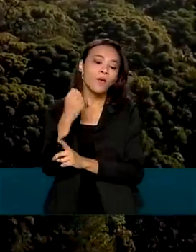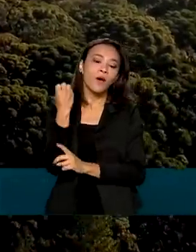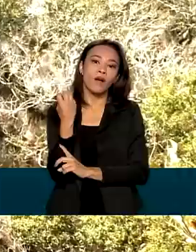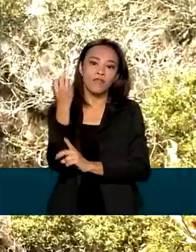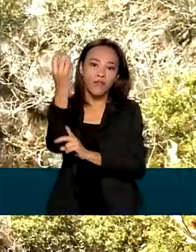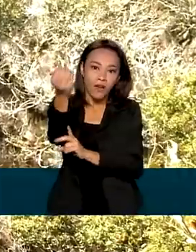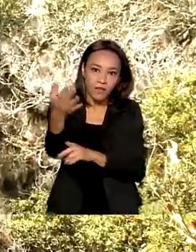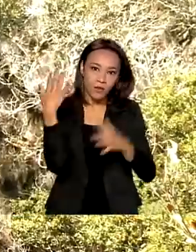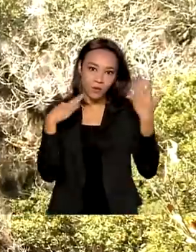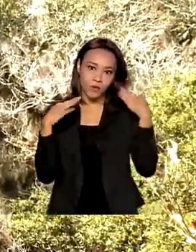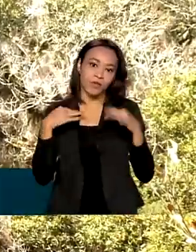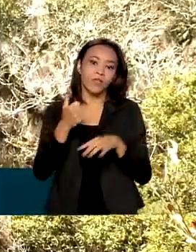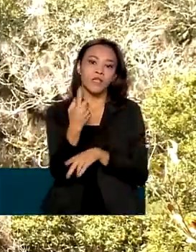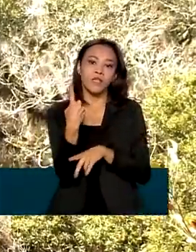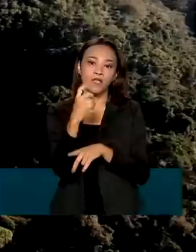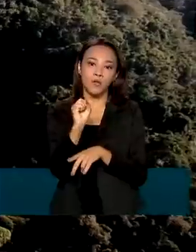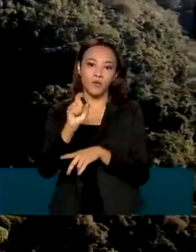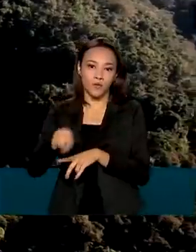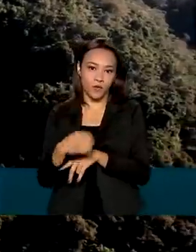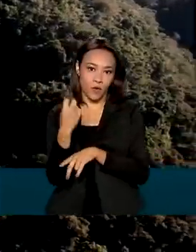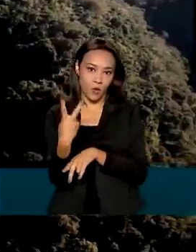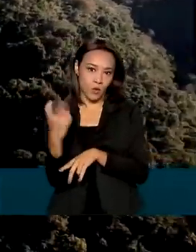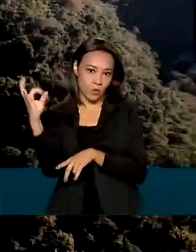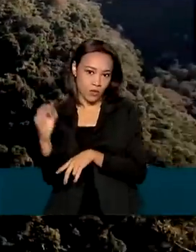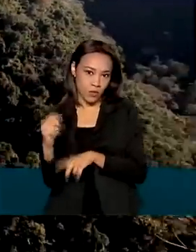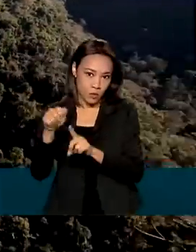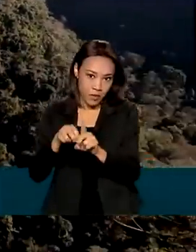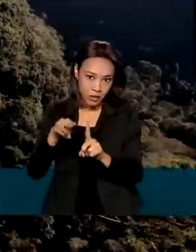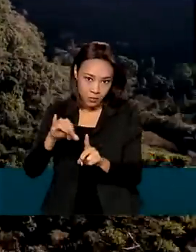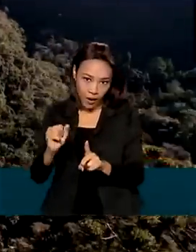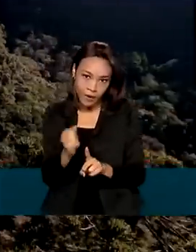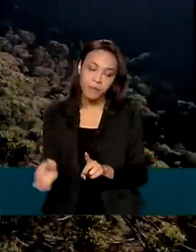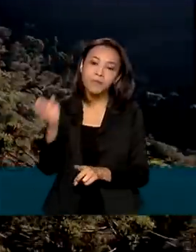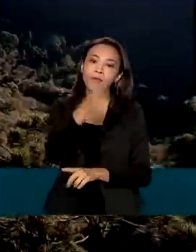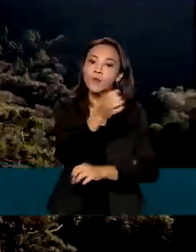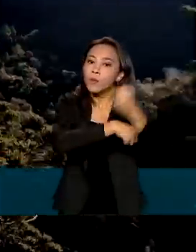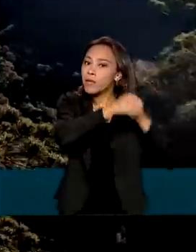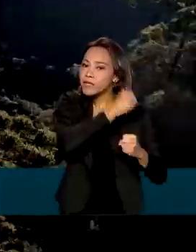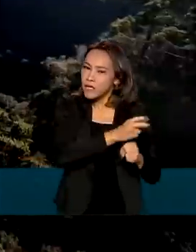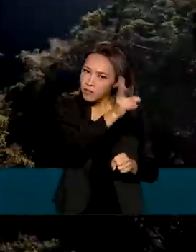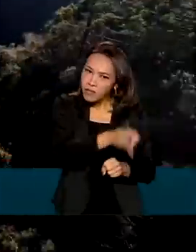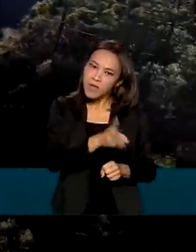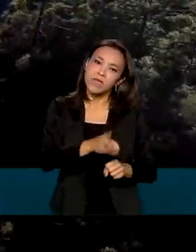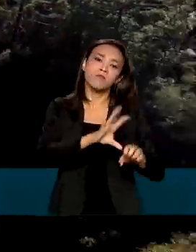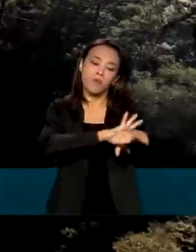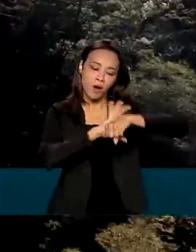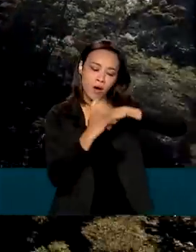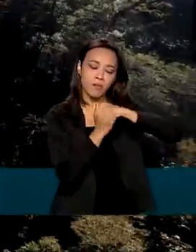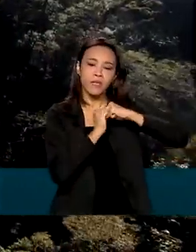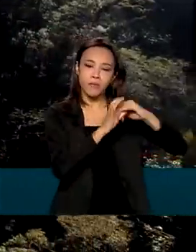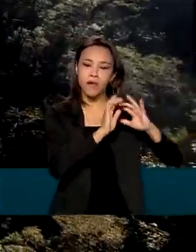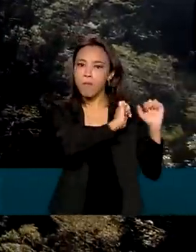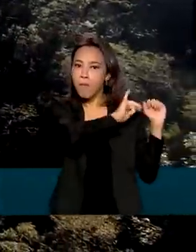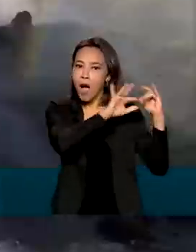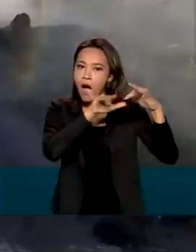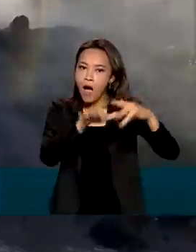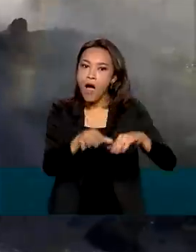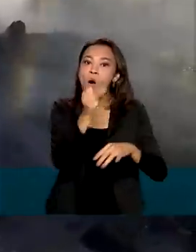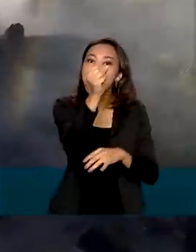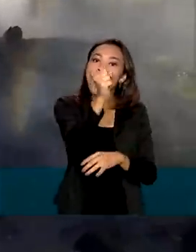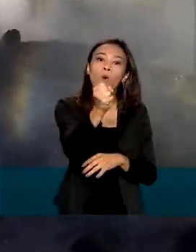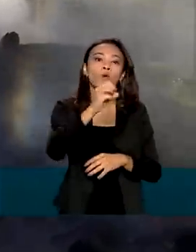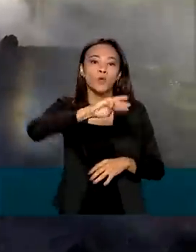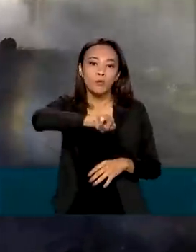18,2% em maio. No ano passado, mesmo com a pandemia, os parques nacionais receberam mais de 8 milhões de